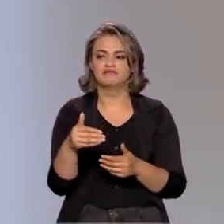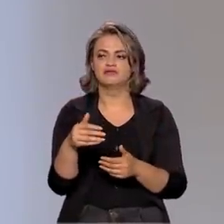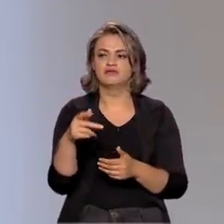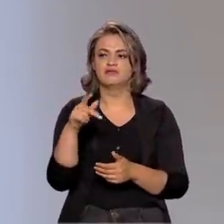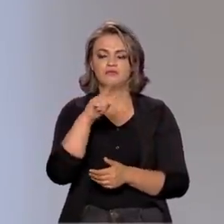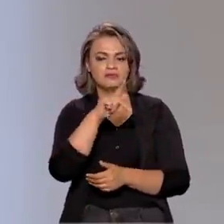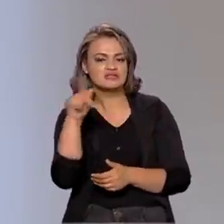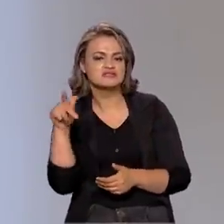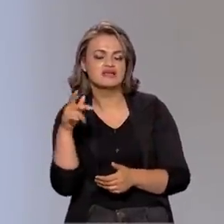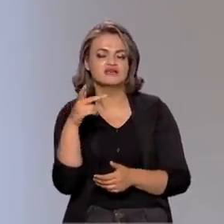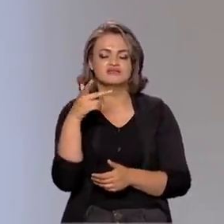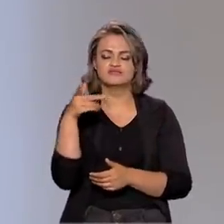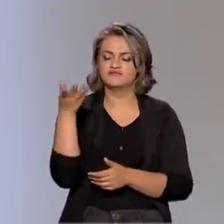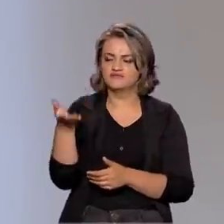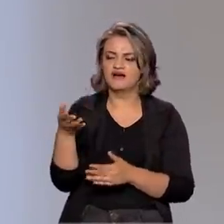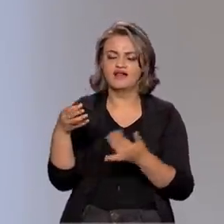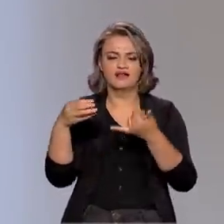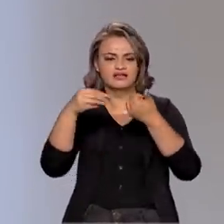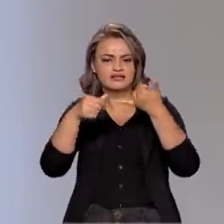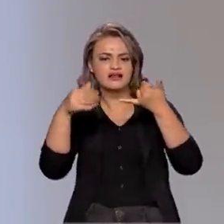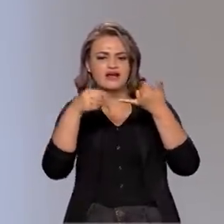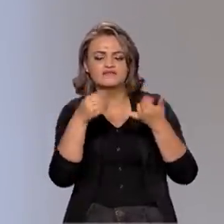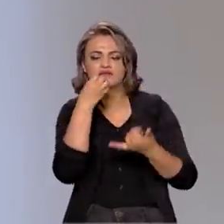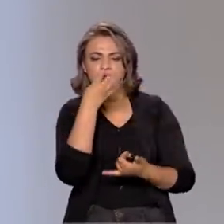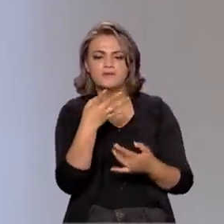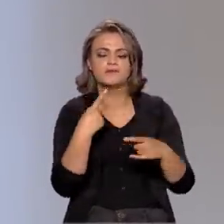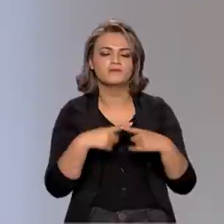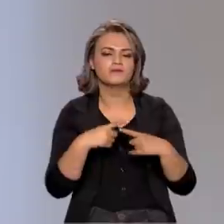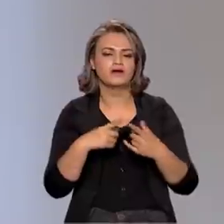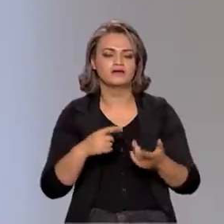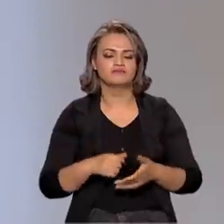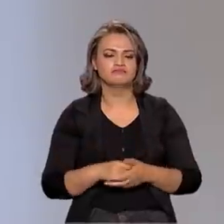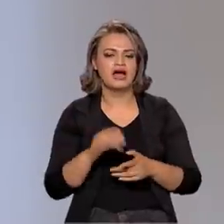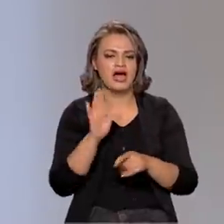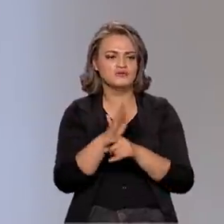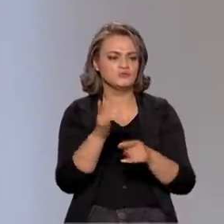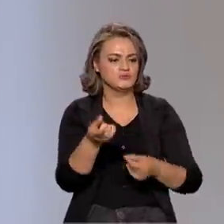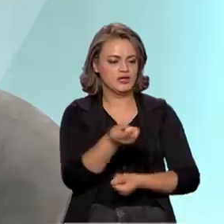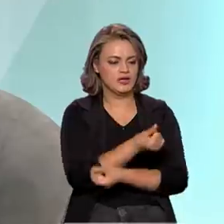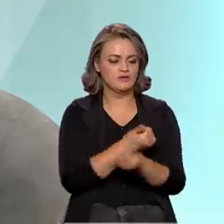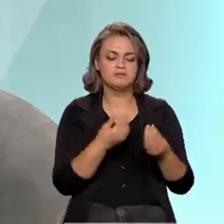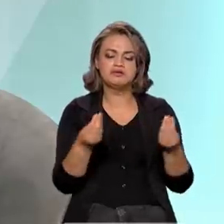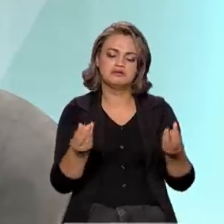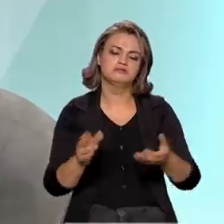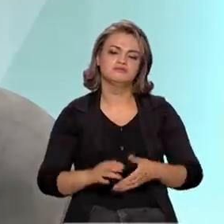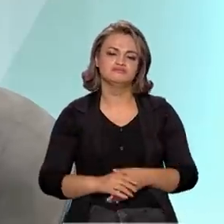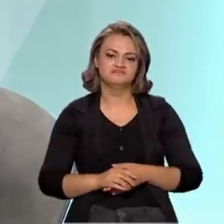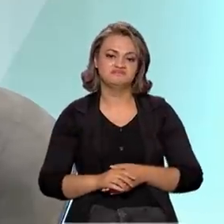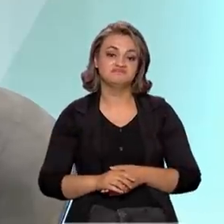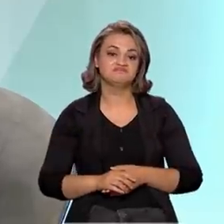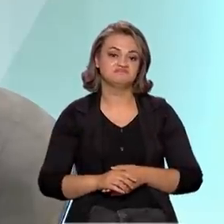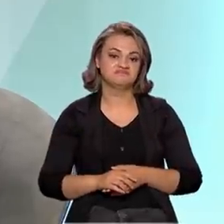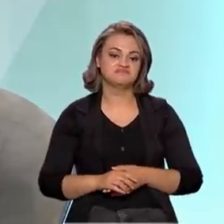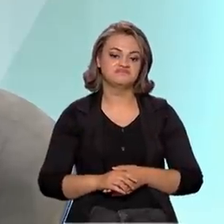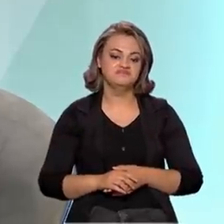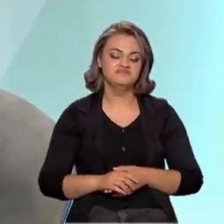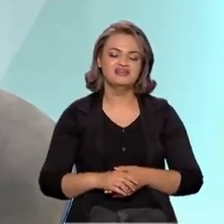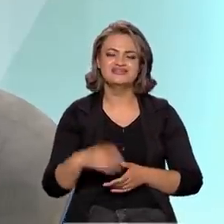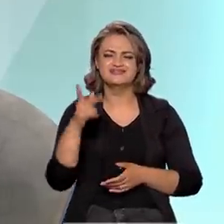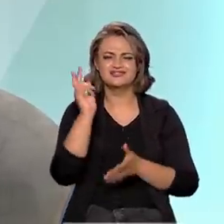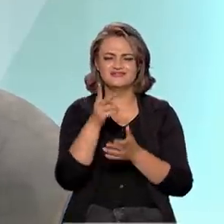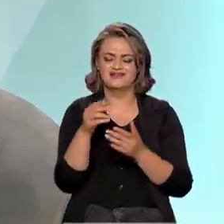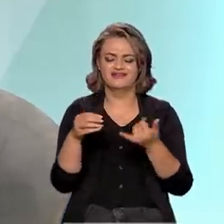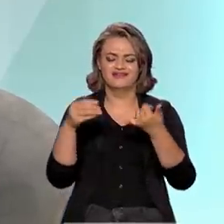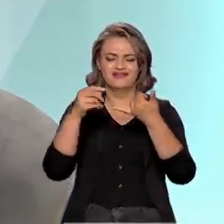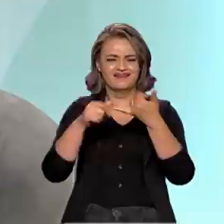e com tanta propriedade. O que ele pode mudar financeiramente, economicamente para o país e em outras áreas? Olha, essa é uma coisa que toda vez que a gente fala do grafeno e